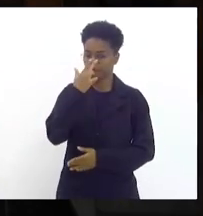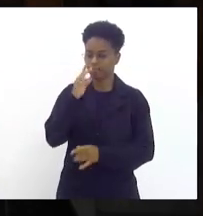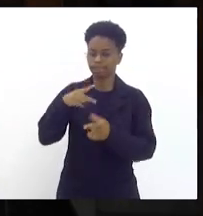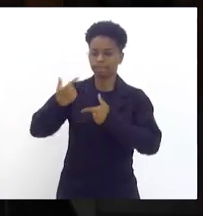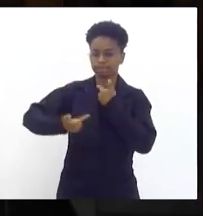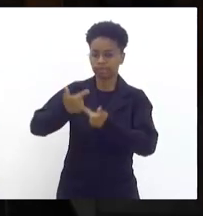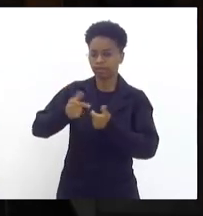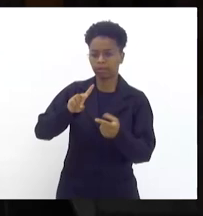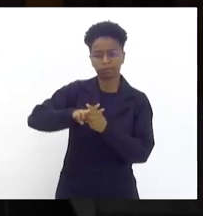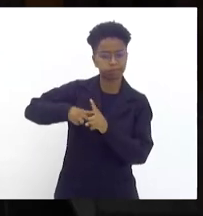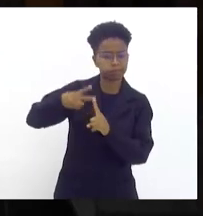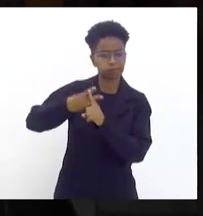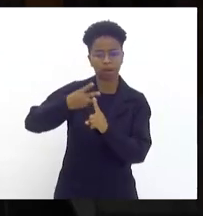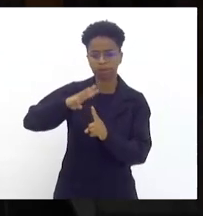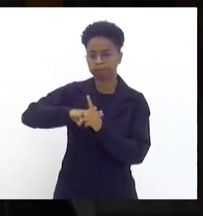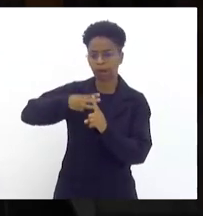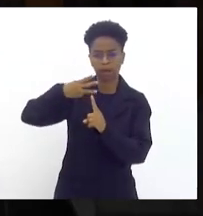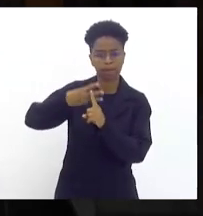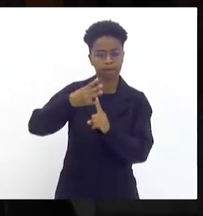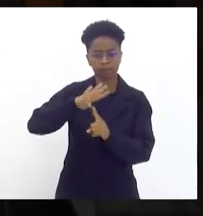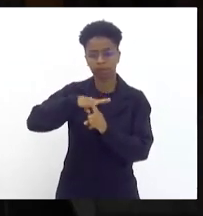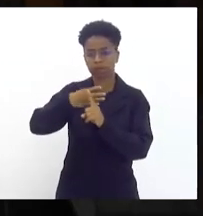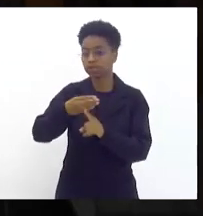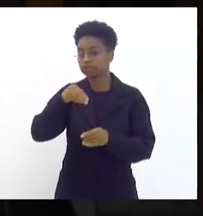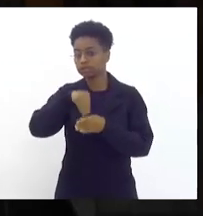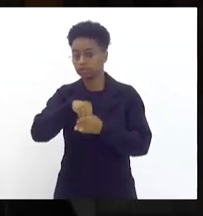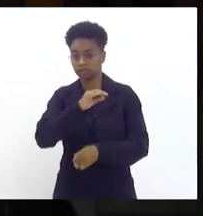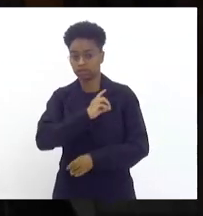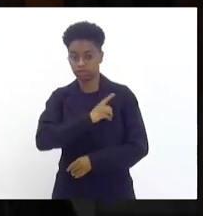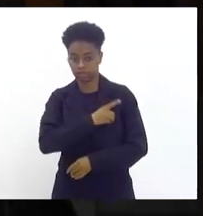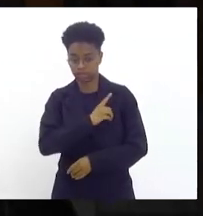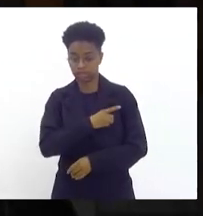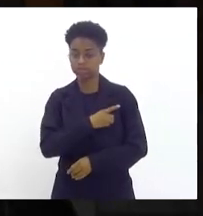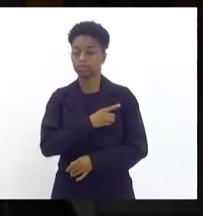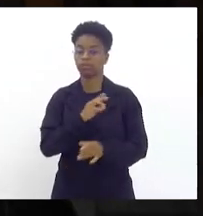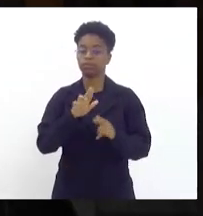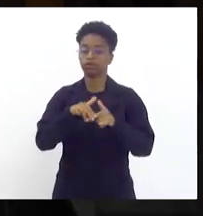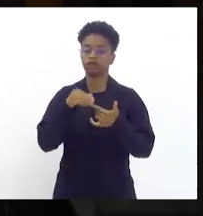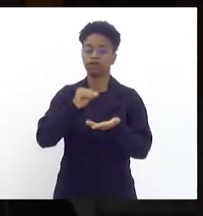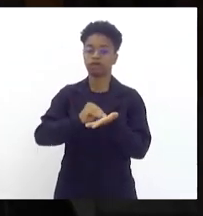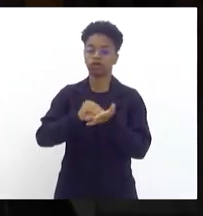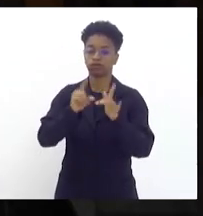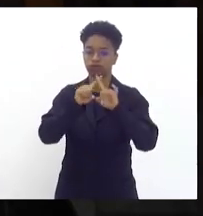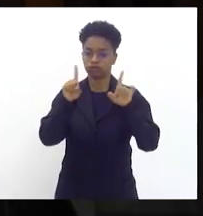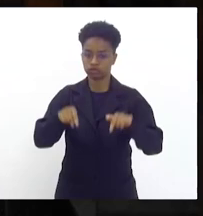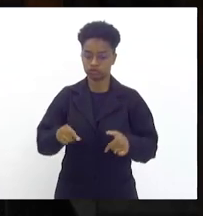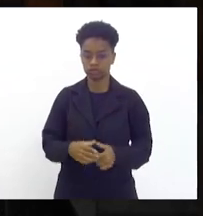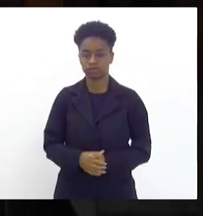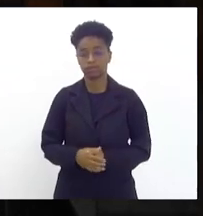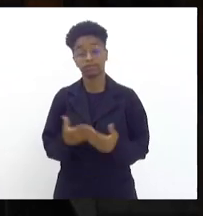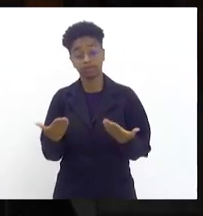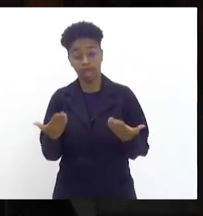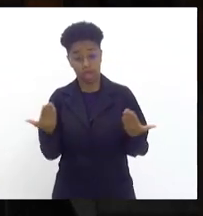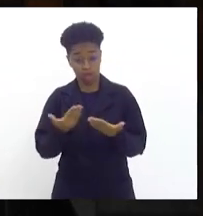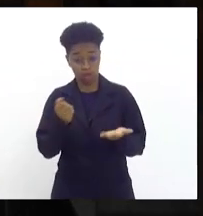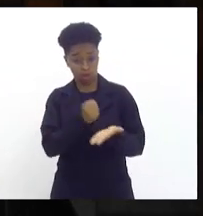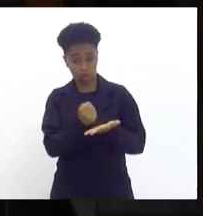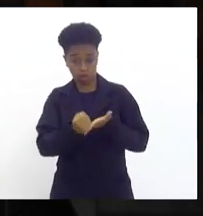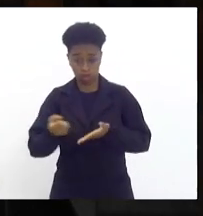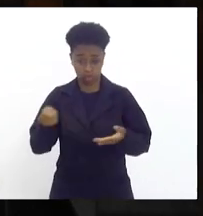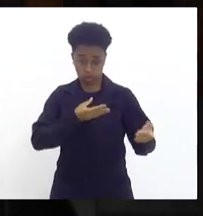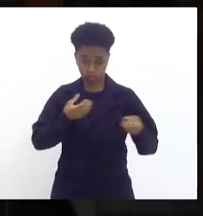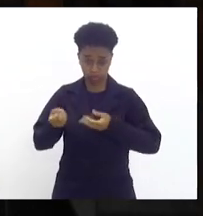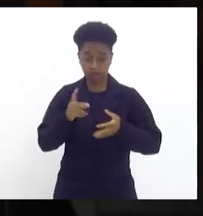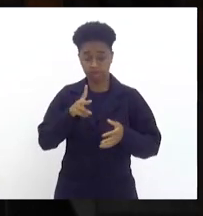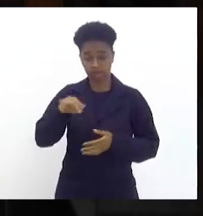demandas dentro de uma delegacia distrital ou especializada pela falta de efetivo e esse reforço que deve ocorrer no